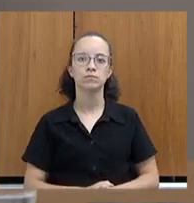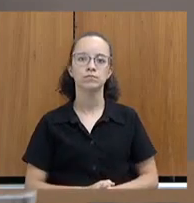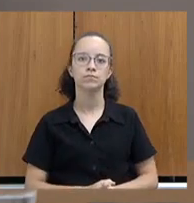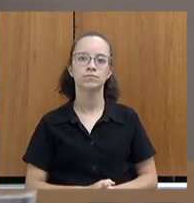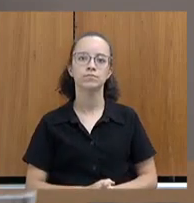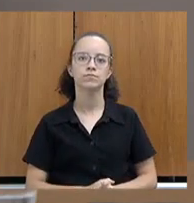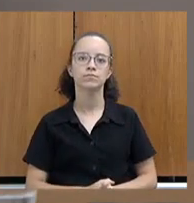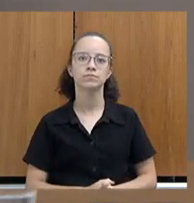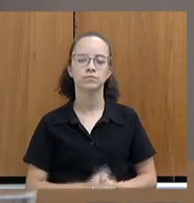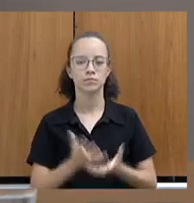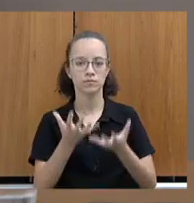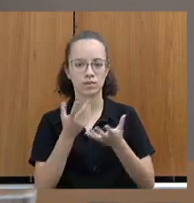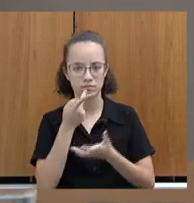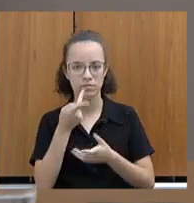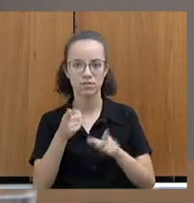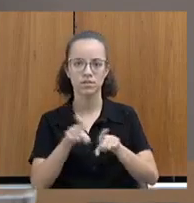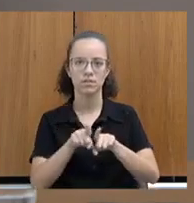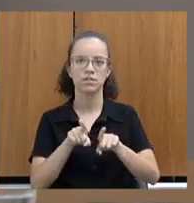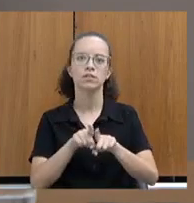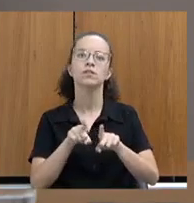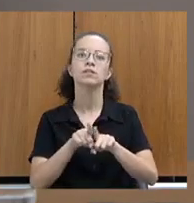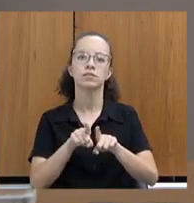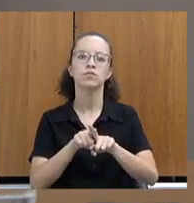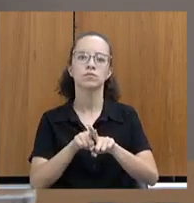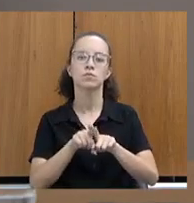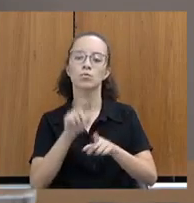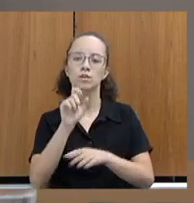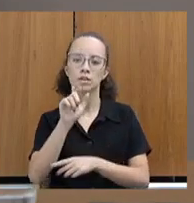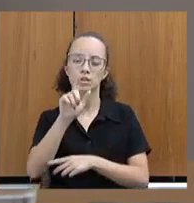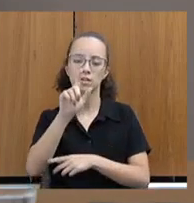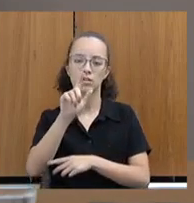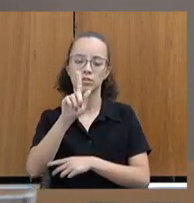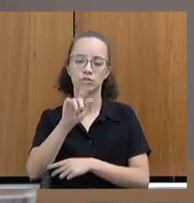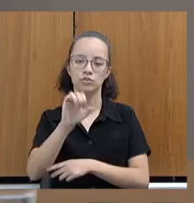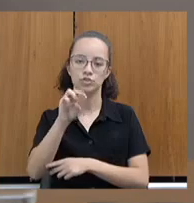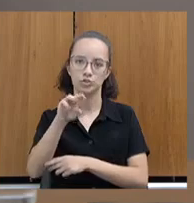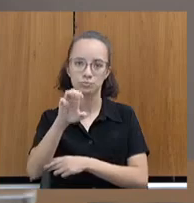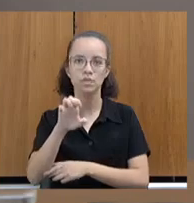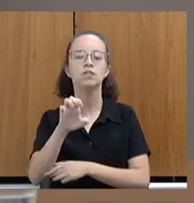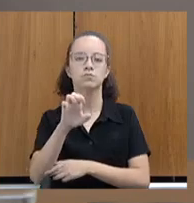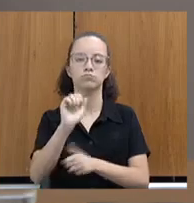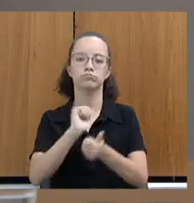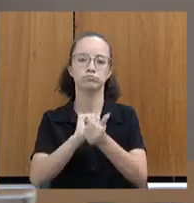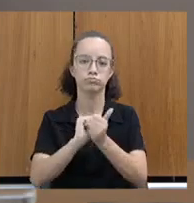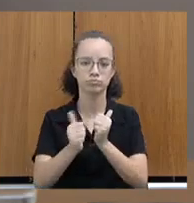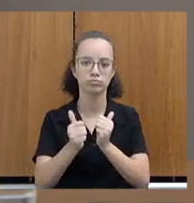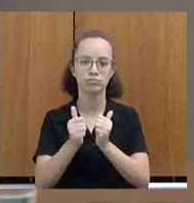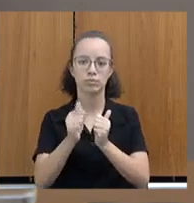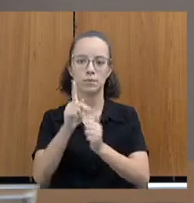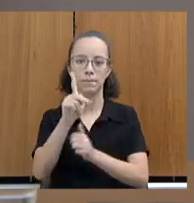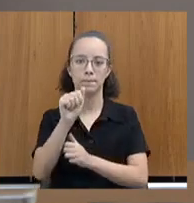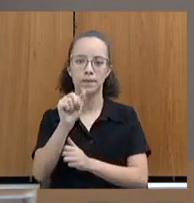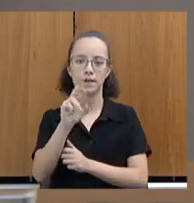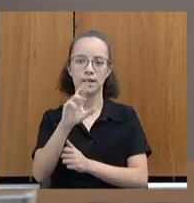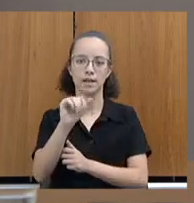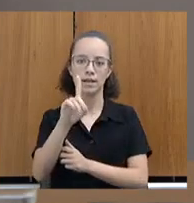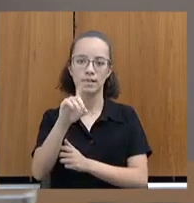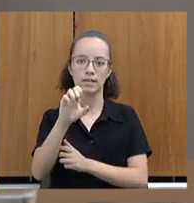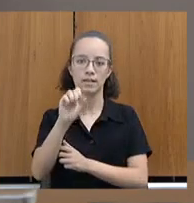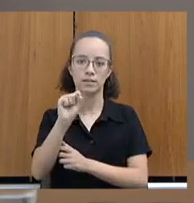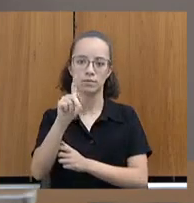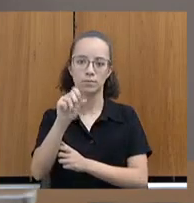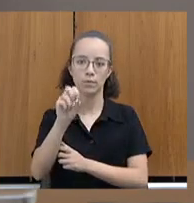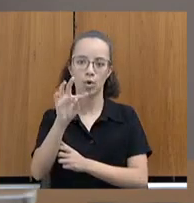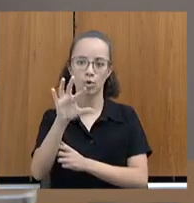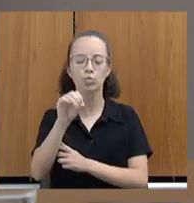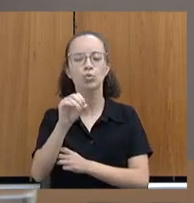Eu queria falar também, numa edição inédita, do Gime para Desporto, que nós realizamos agora em novembro de 2022, na cidade